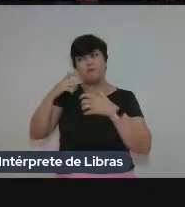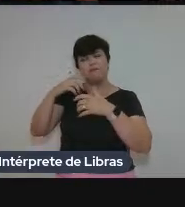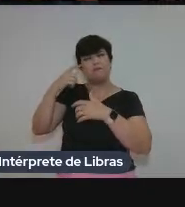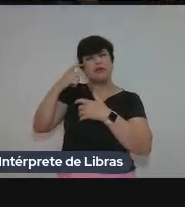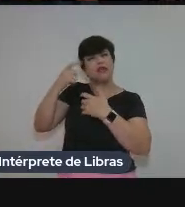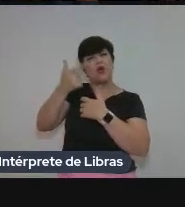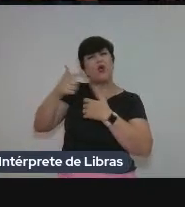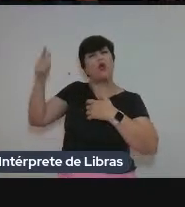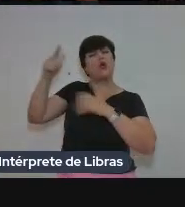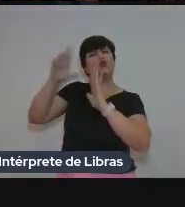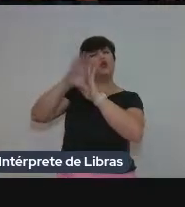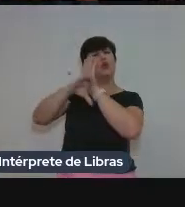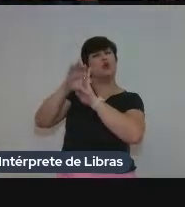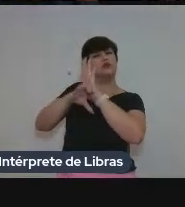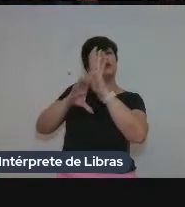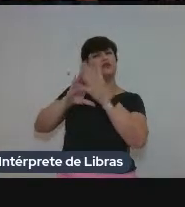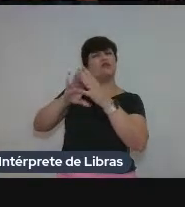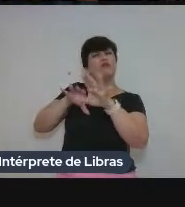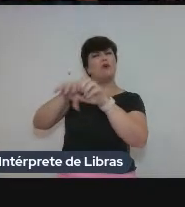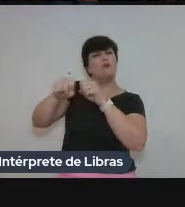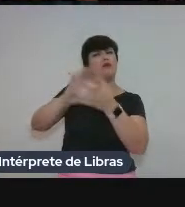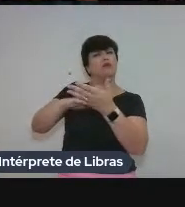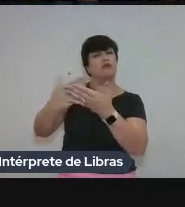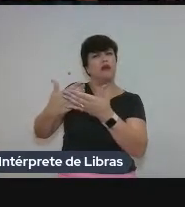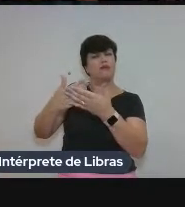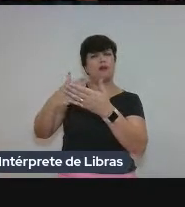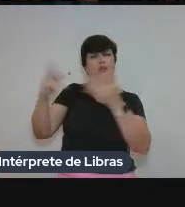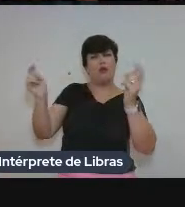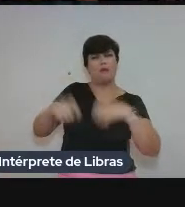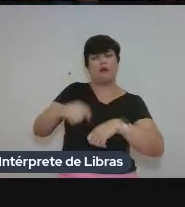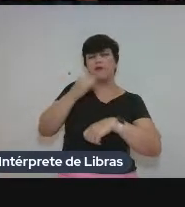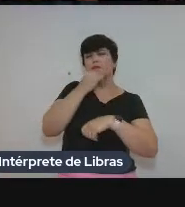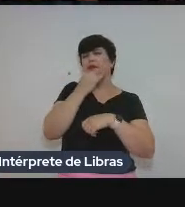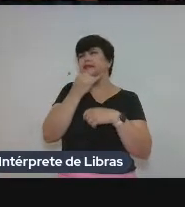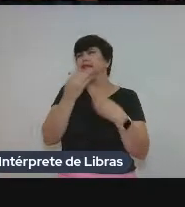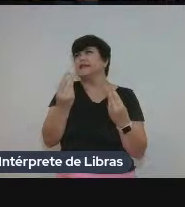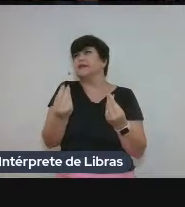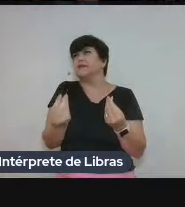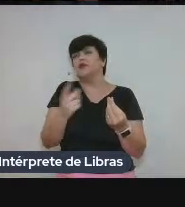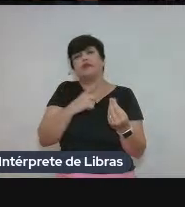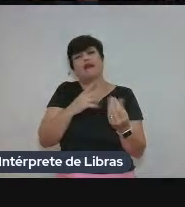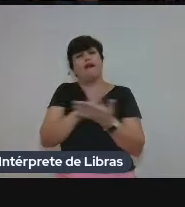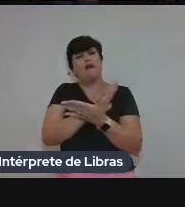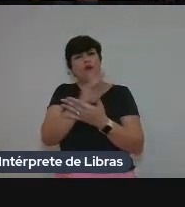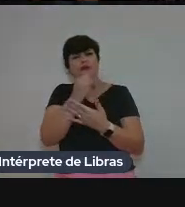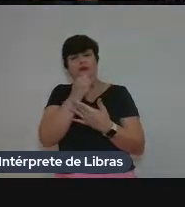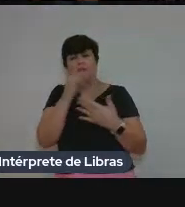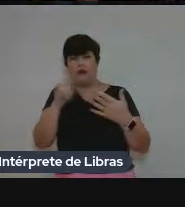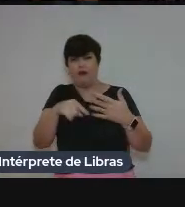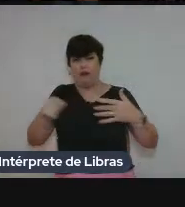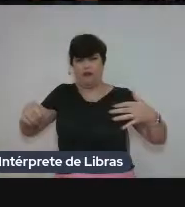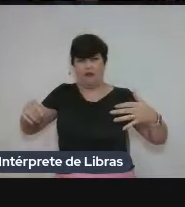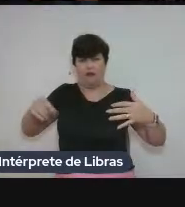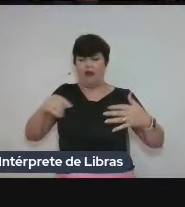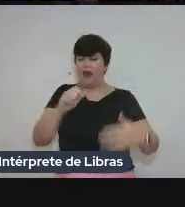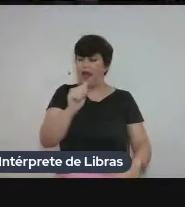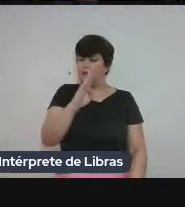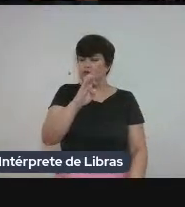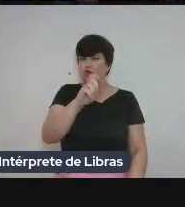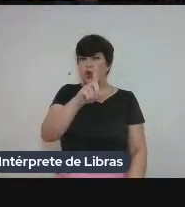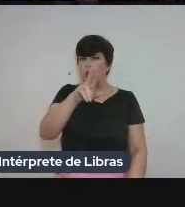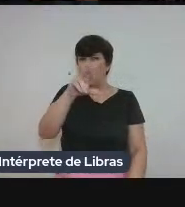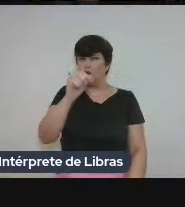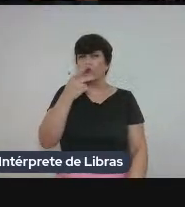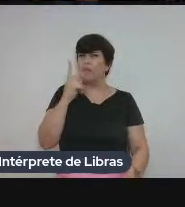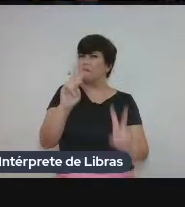outros conceitos para formar intérprete? Será que a competência, por exemplo, que tem alguns exemplos, é absoluta? Será que a competência não é uma questão